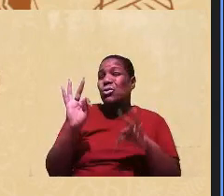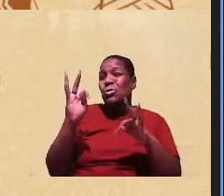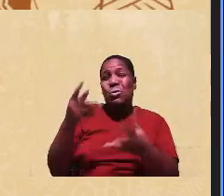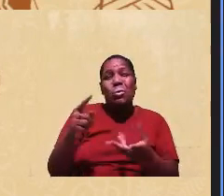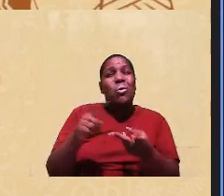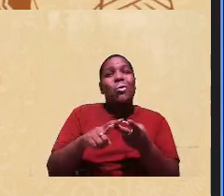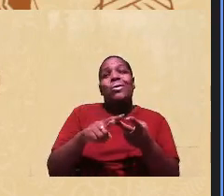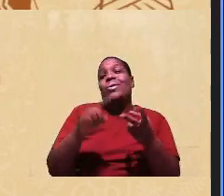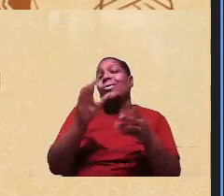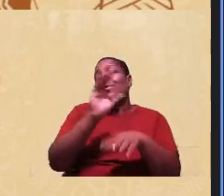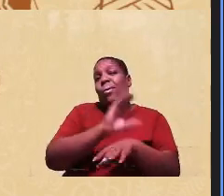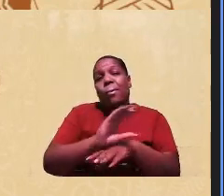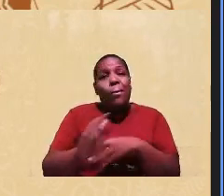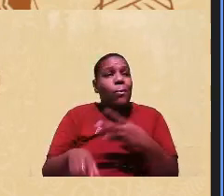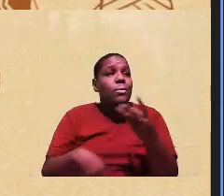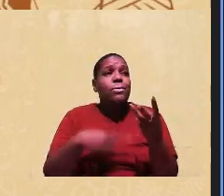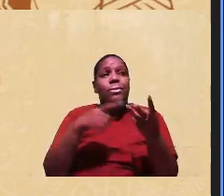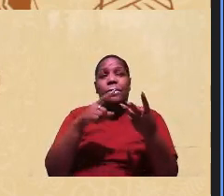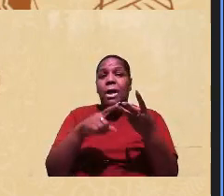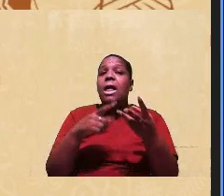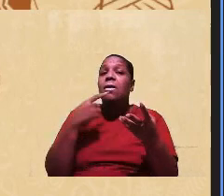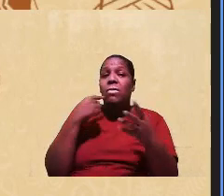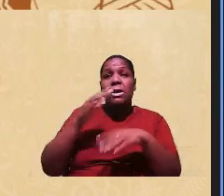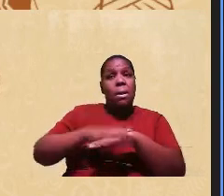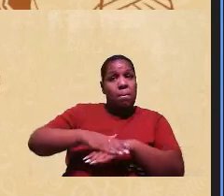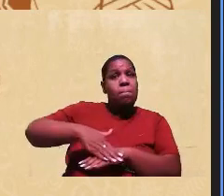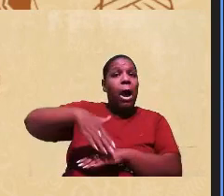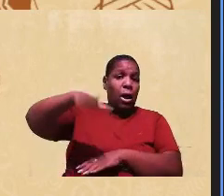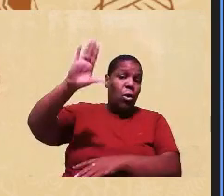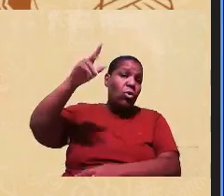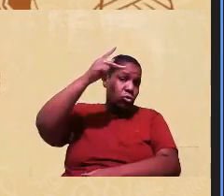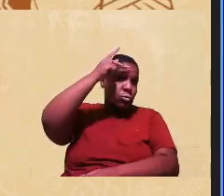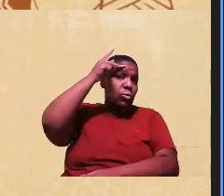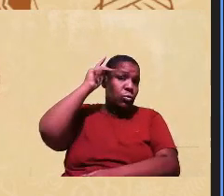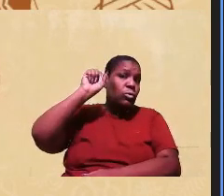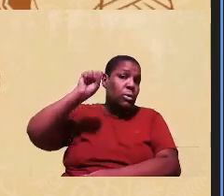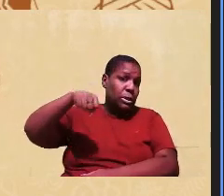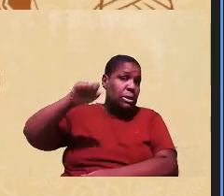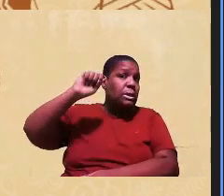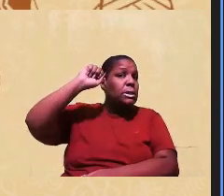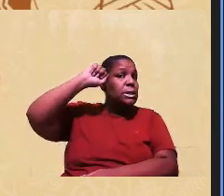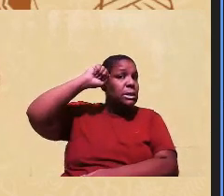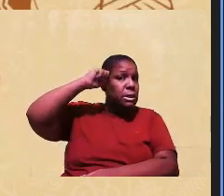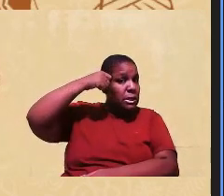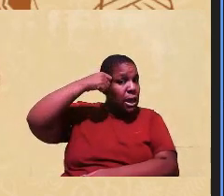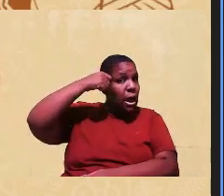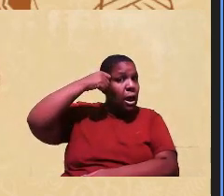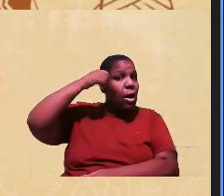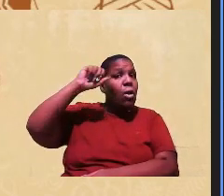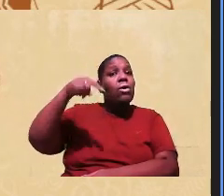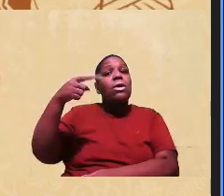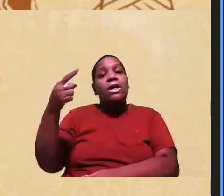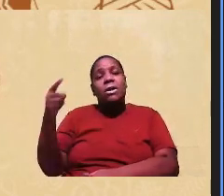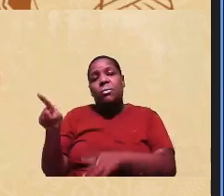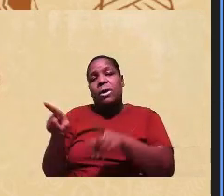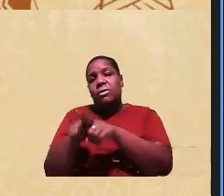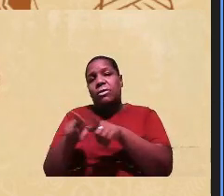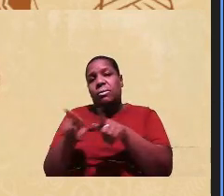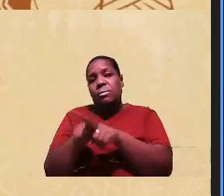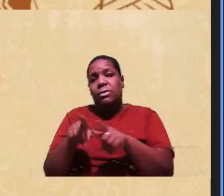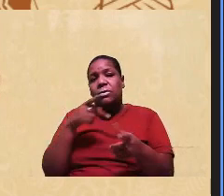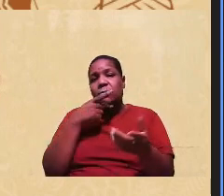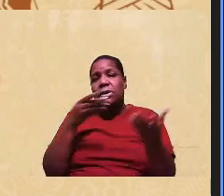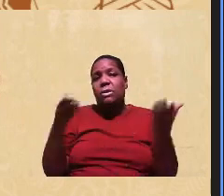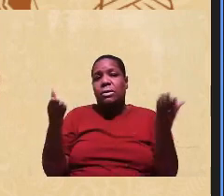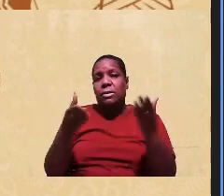curso, que eu vou ter uma incidência maior de pessoas que são negras ou não. Quem são essas pessoas? Essas pessoas